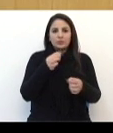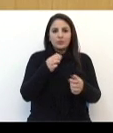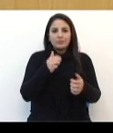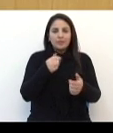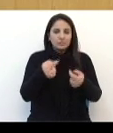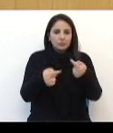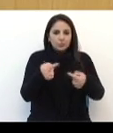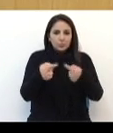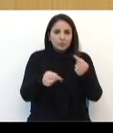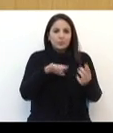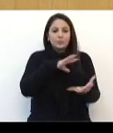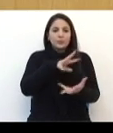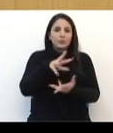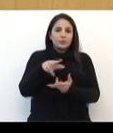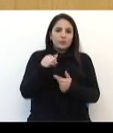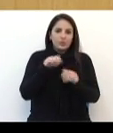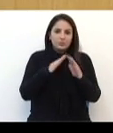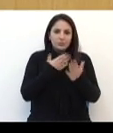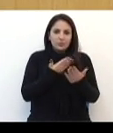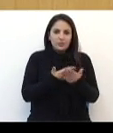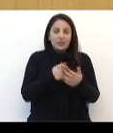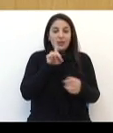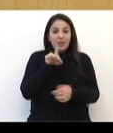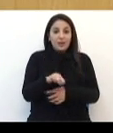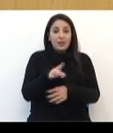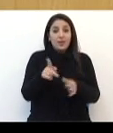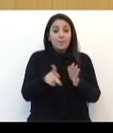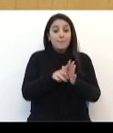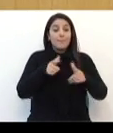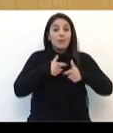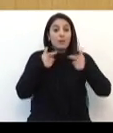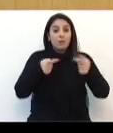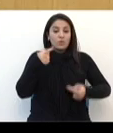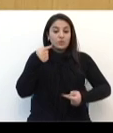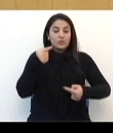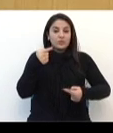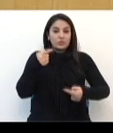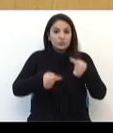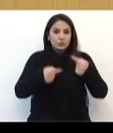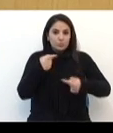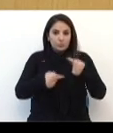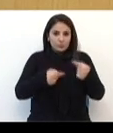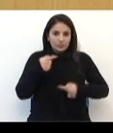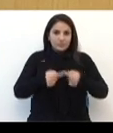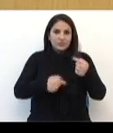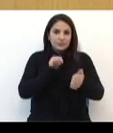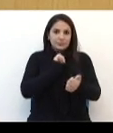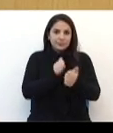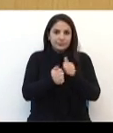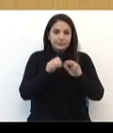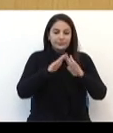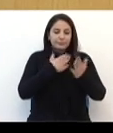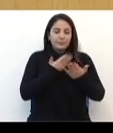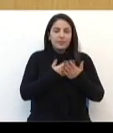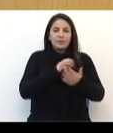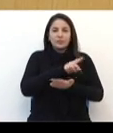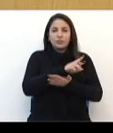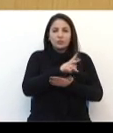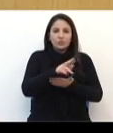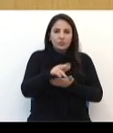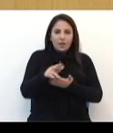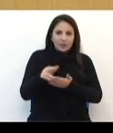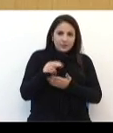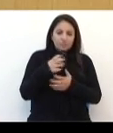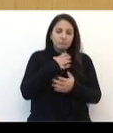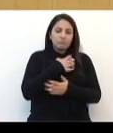Este é considerado o maior campeonato de desporto escolar e conta com várias modalidades. As